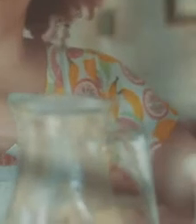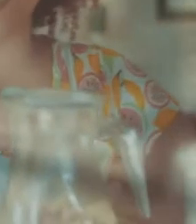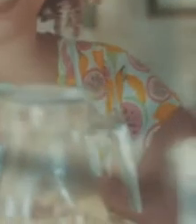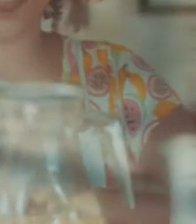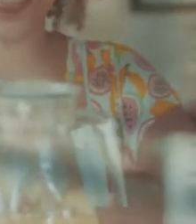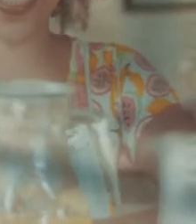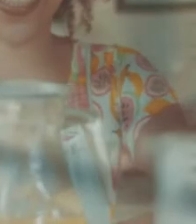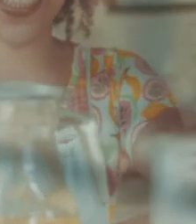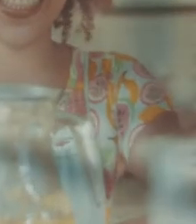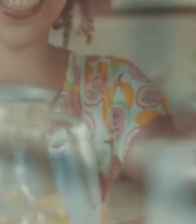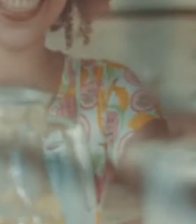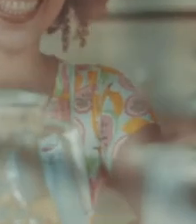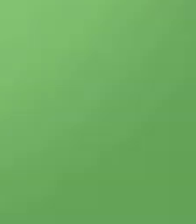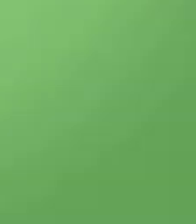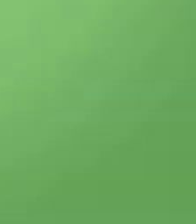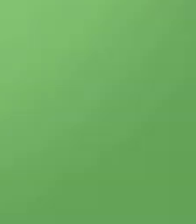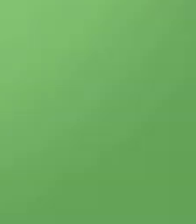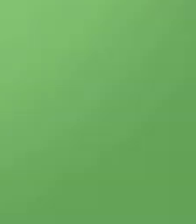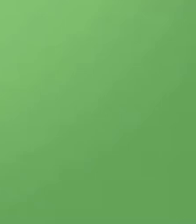a esperança.